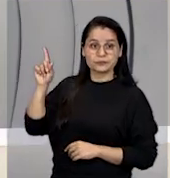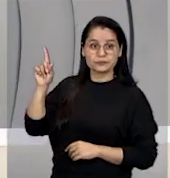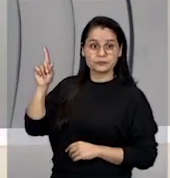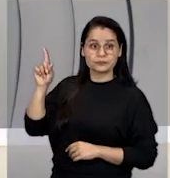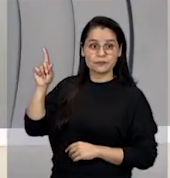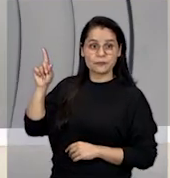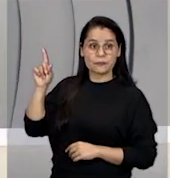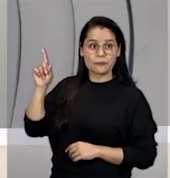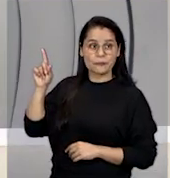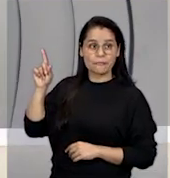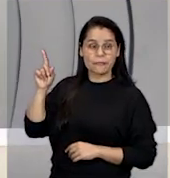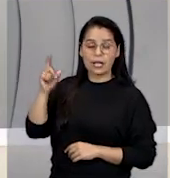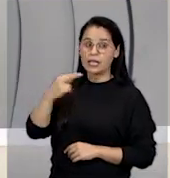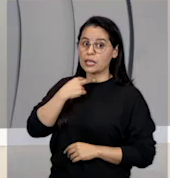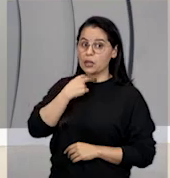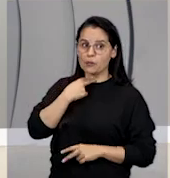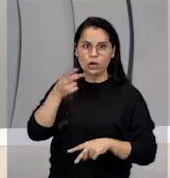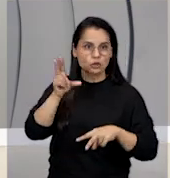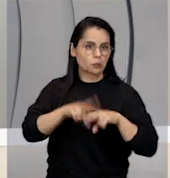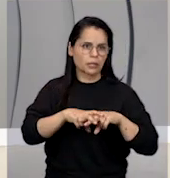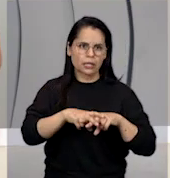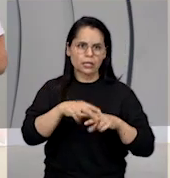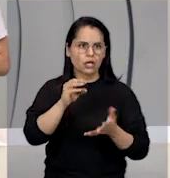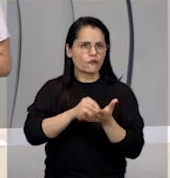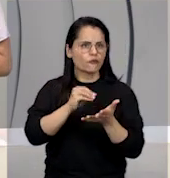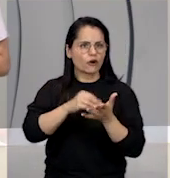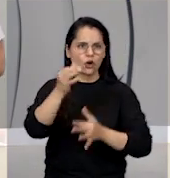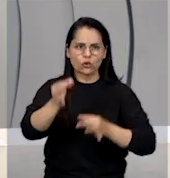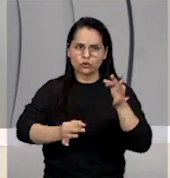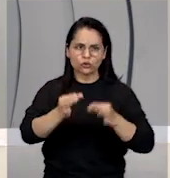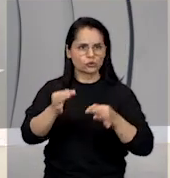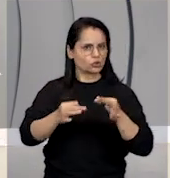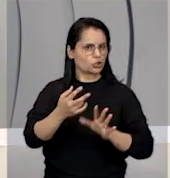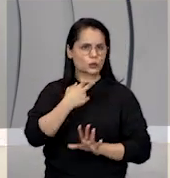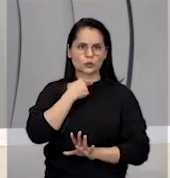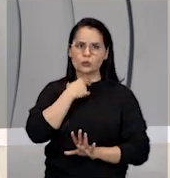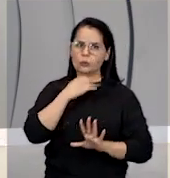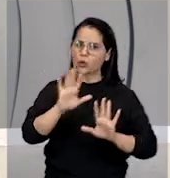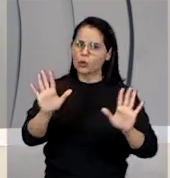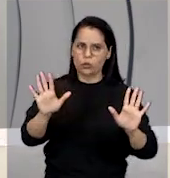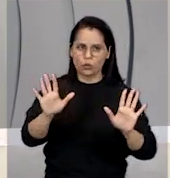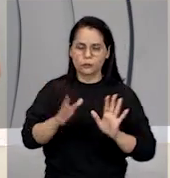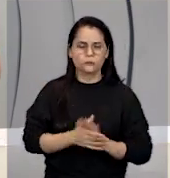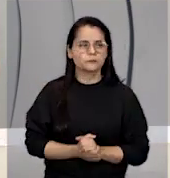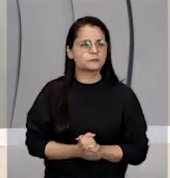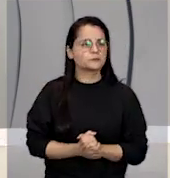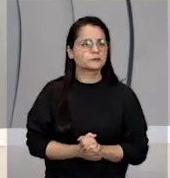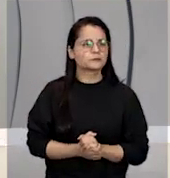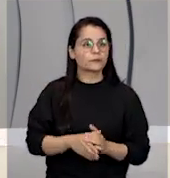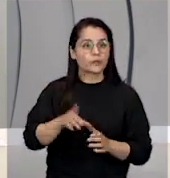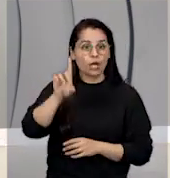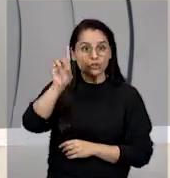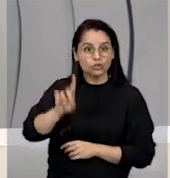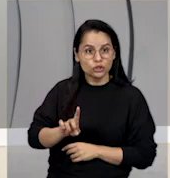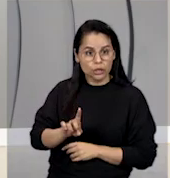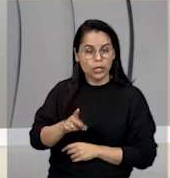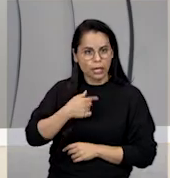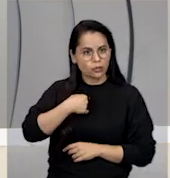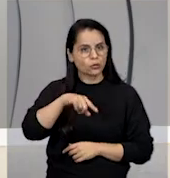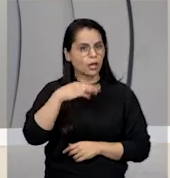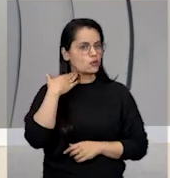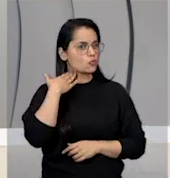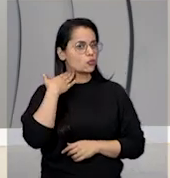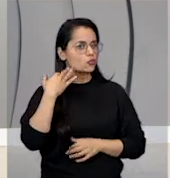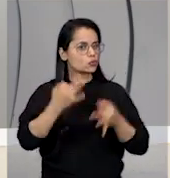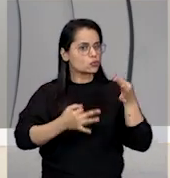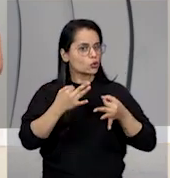Nenhuma detenção injusta. Ok? Ou seja, ninguém pode simplesmente prender a pessoa porque quer. Direito a julgamento. Se a pessoa